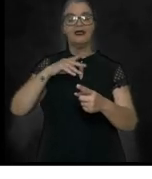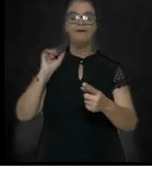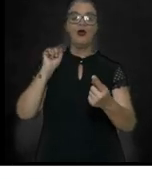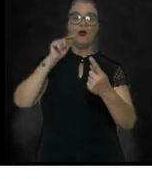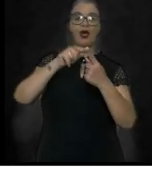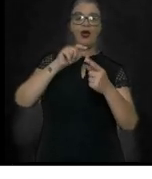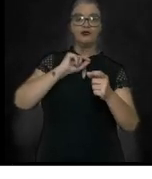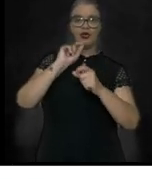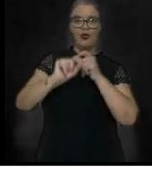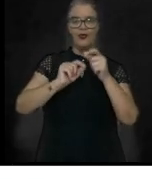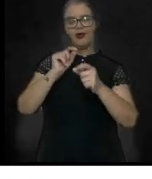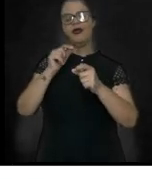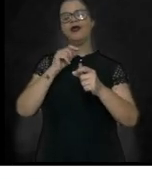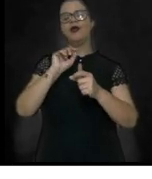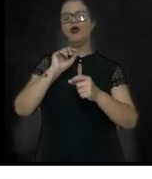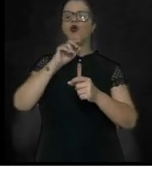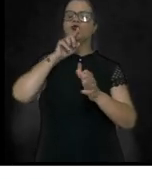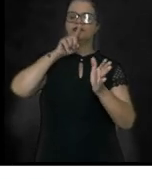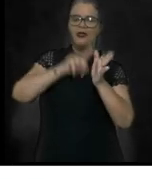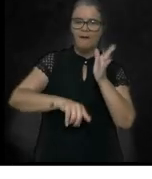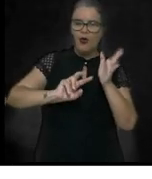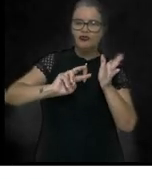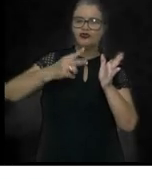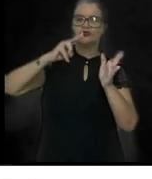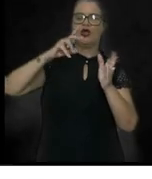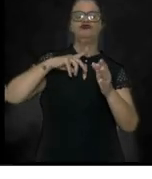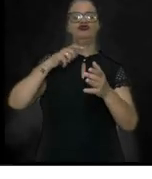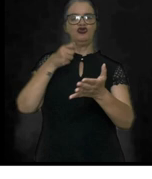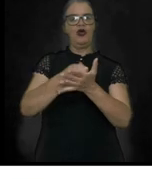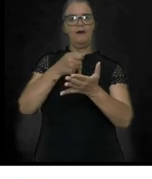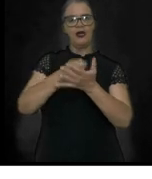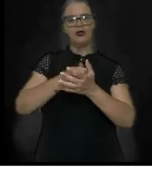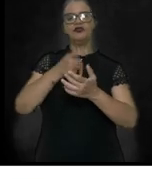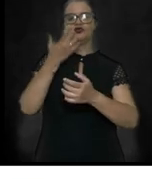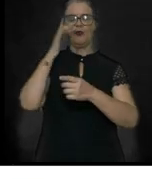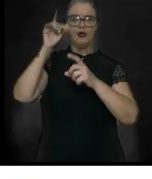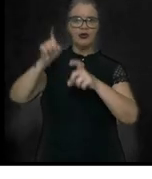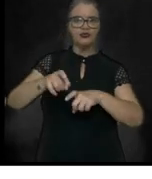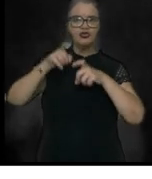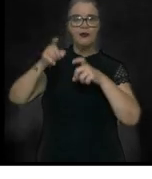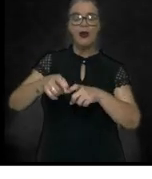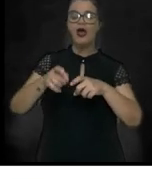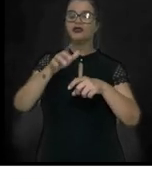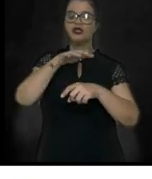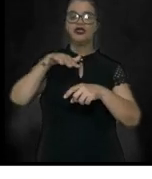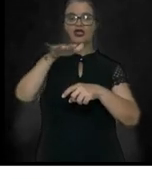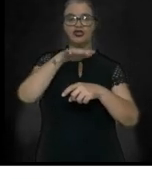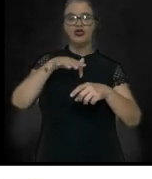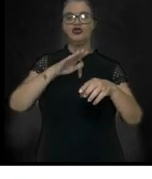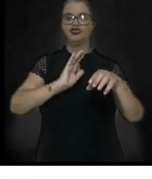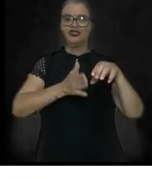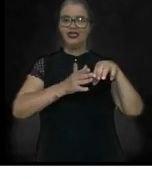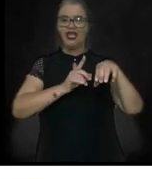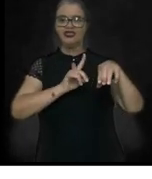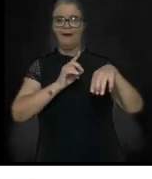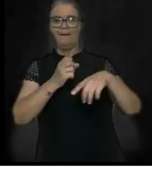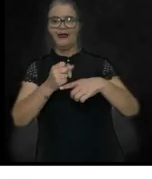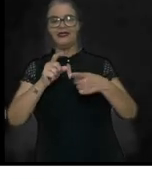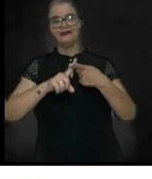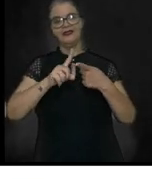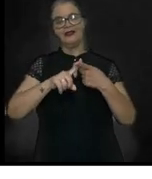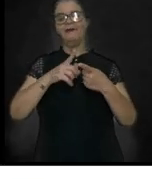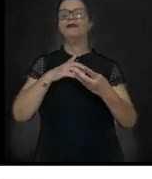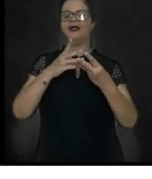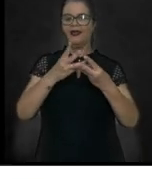impostos cobrados sobre o ouro explorado nas regiões das minas e também a criação da derrama. Teve como